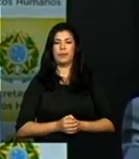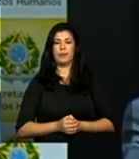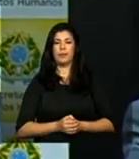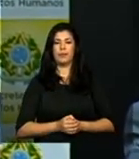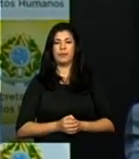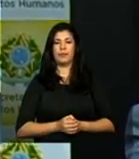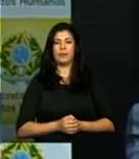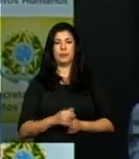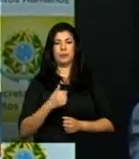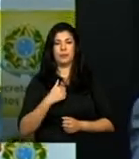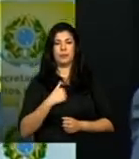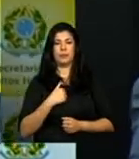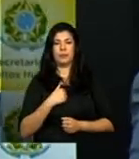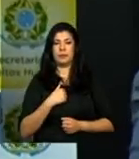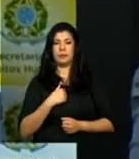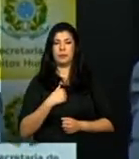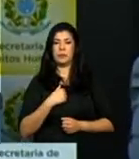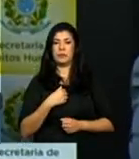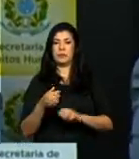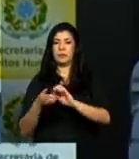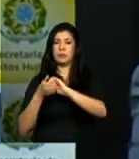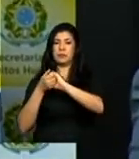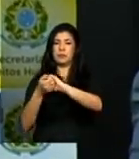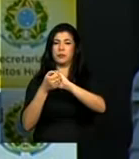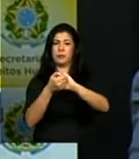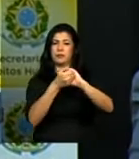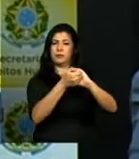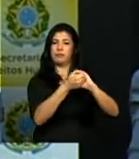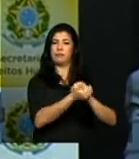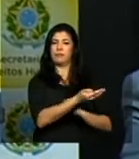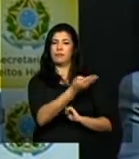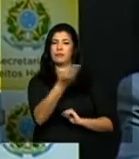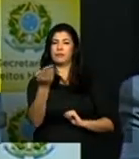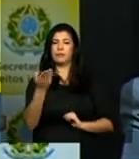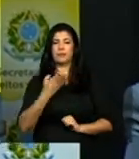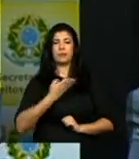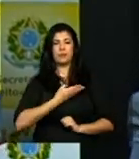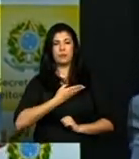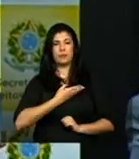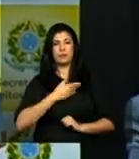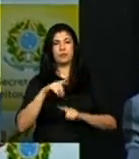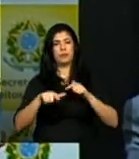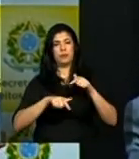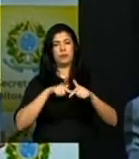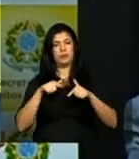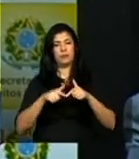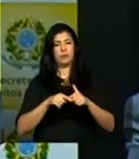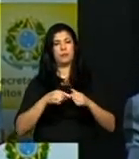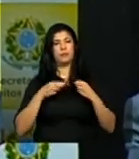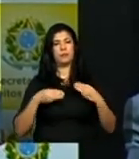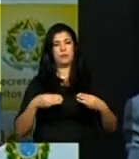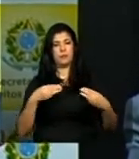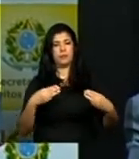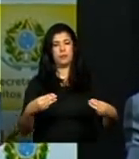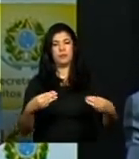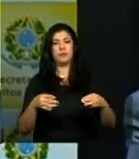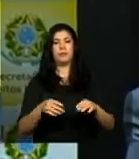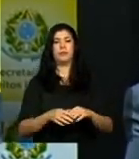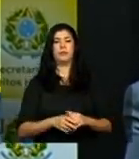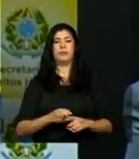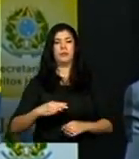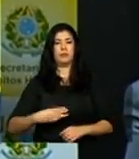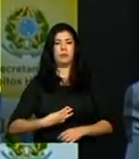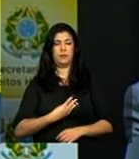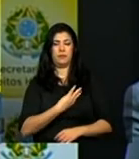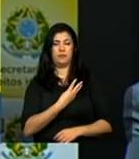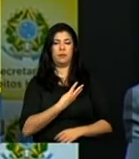Eu quero cumprimentar os meus colegas e colegas de Ministério o ministro